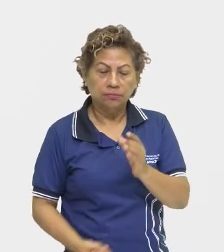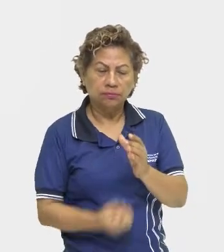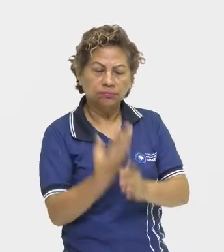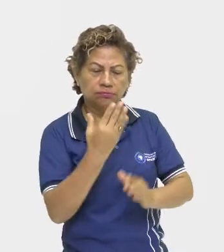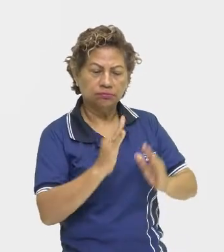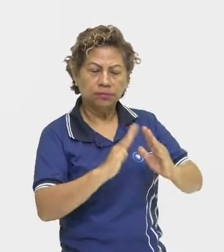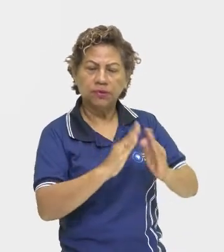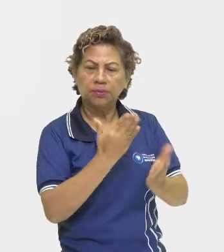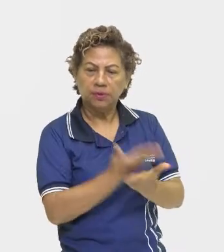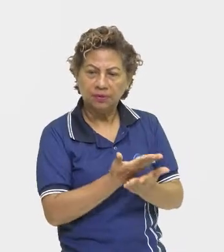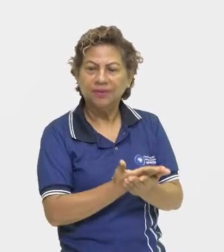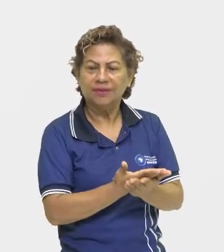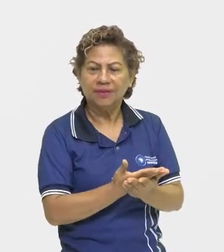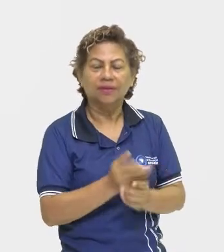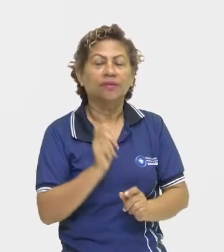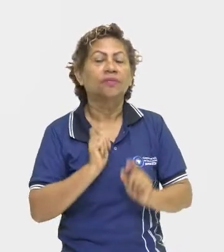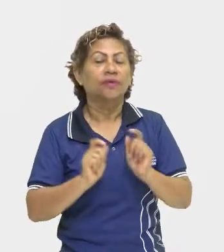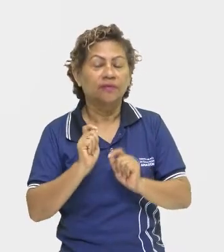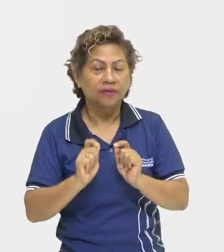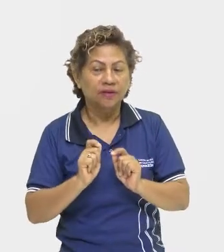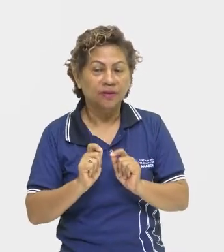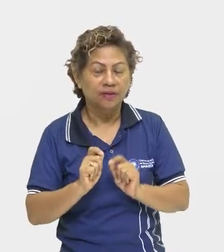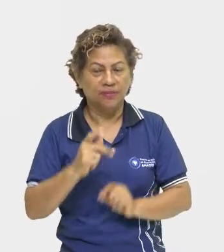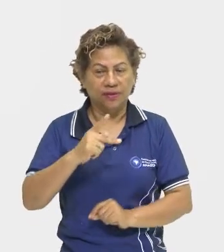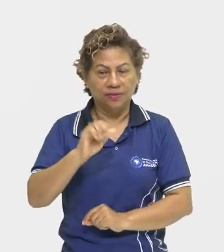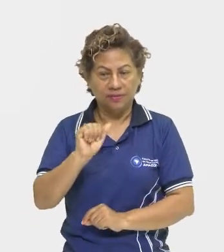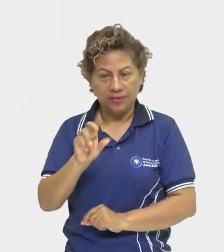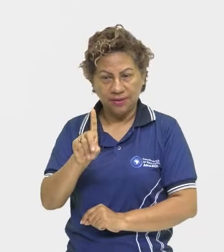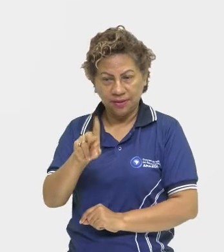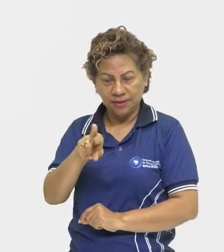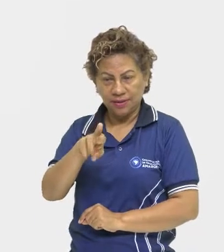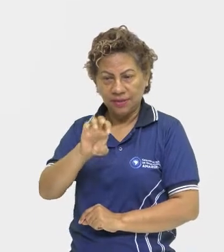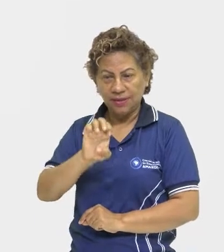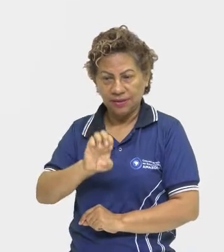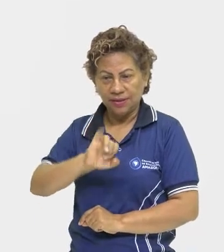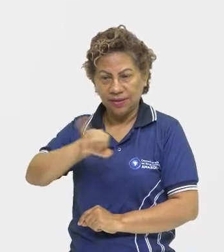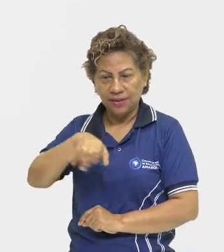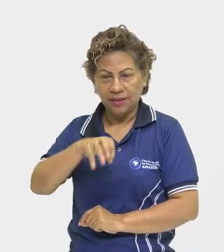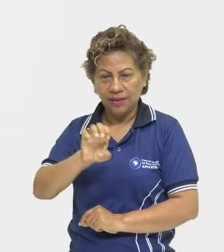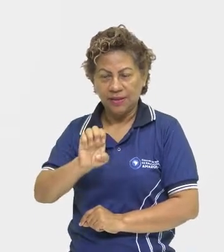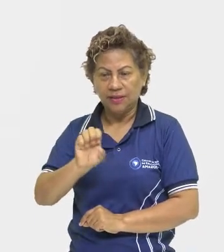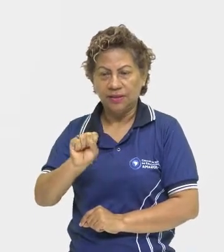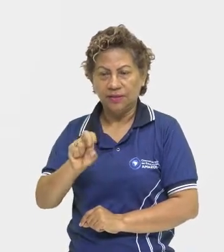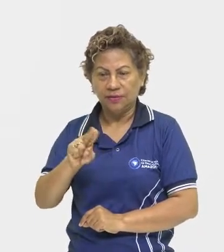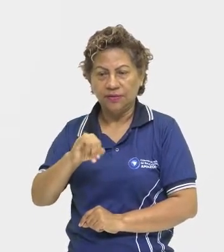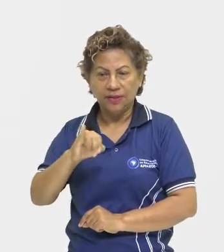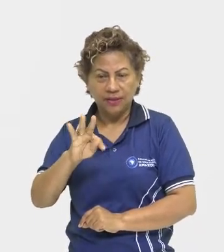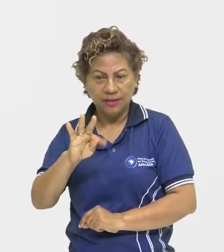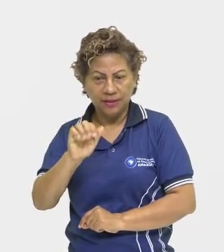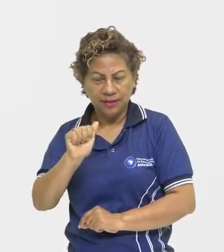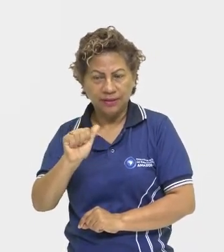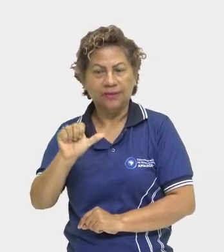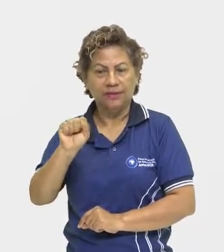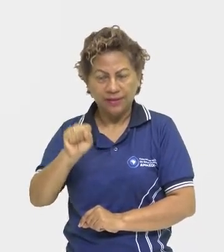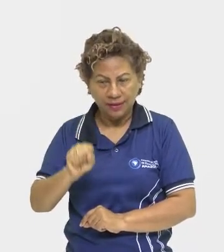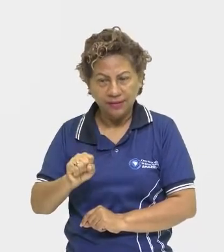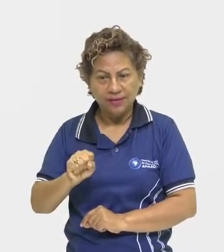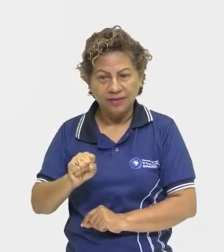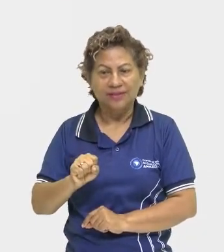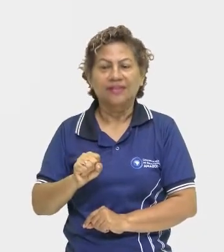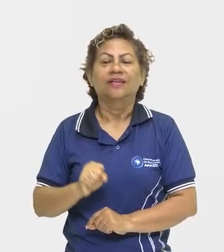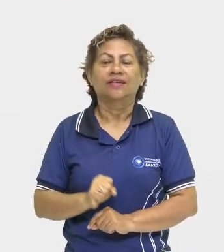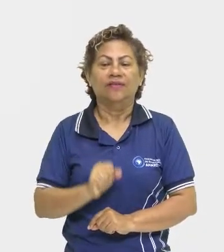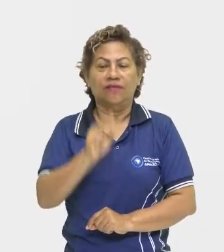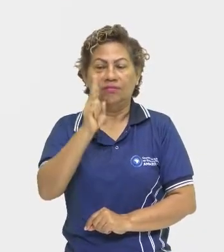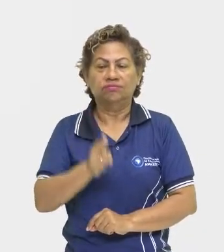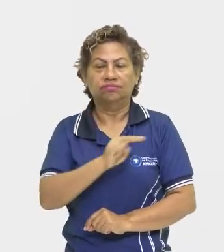fundado no Brasil foi fundado pelos padres jesuítas. Eles tiveram essa relevância, essa importância enorme, né? Então,